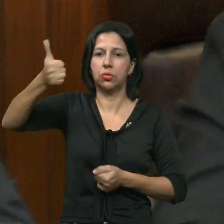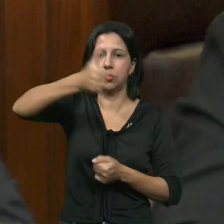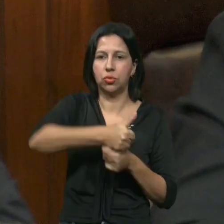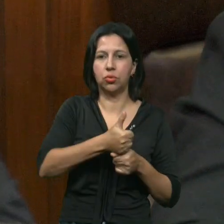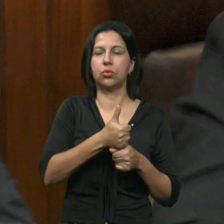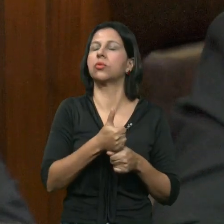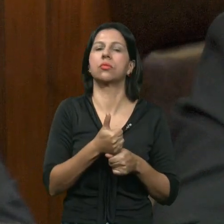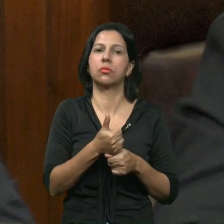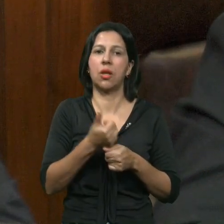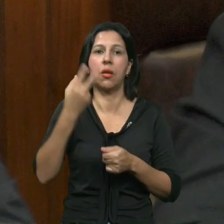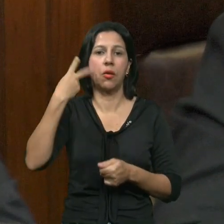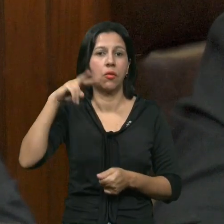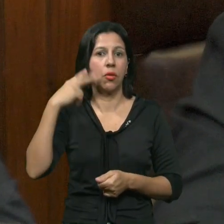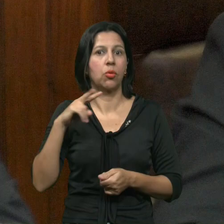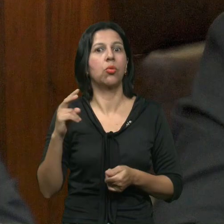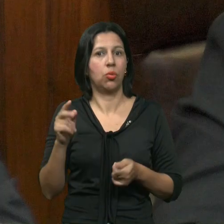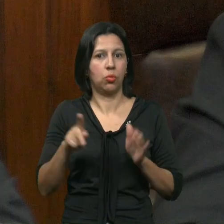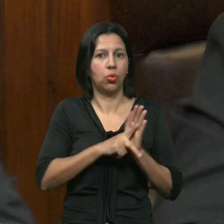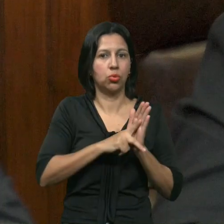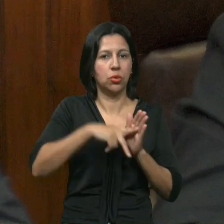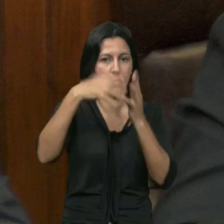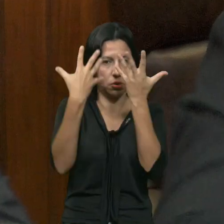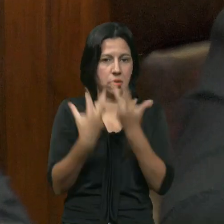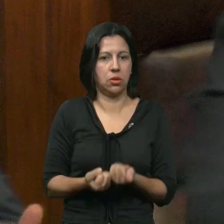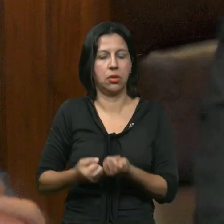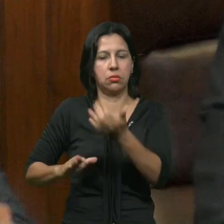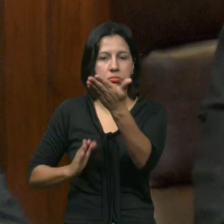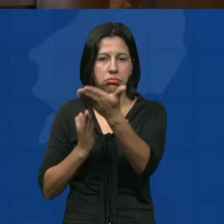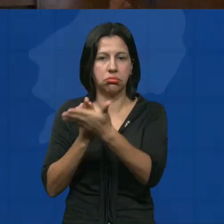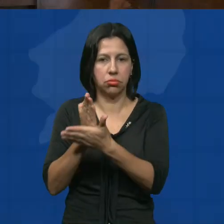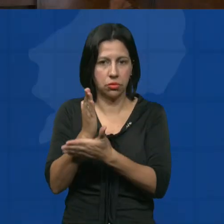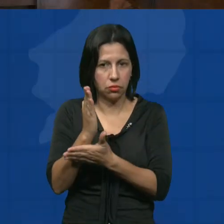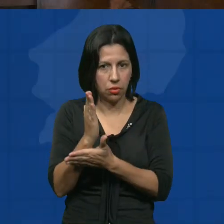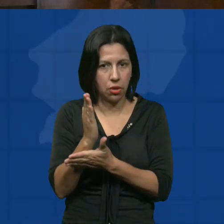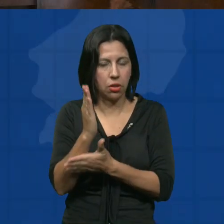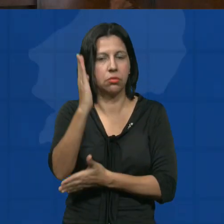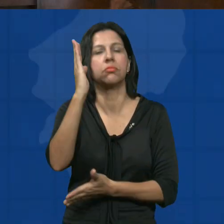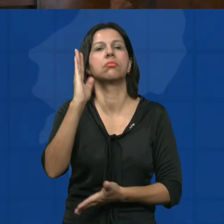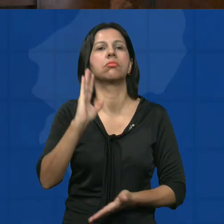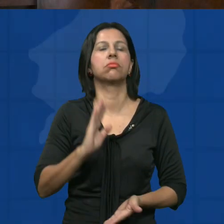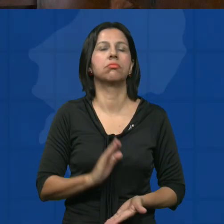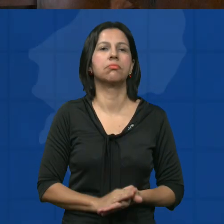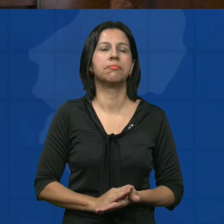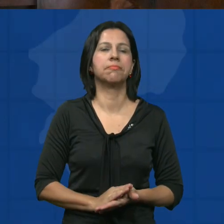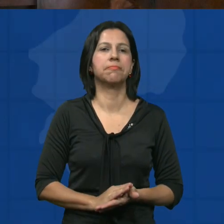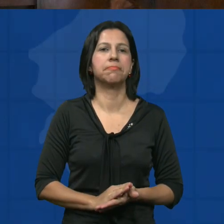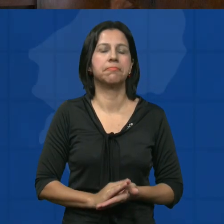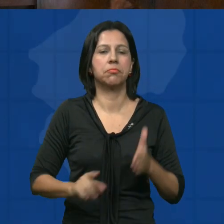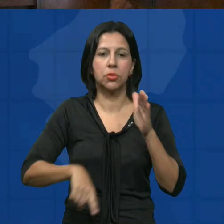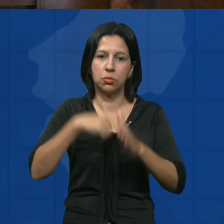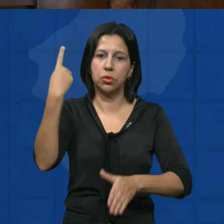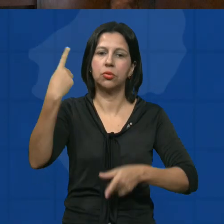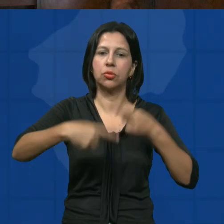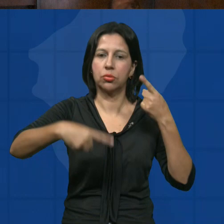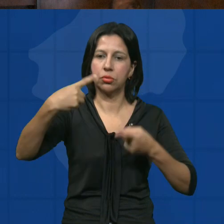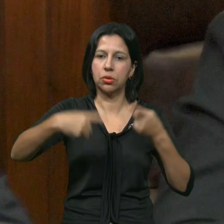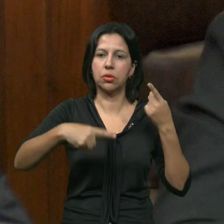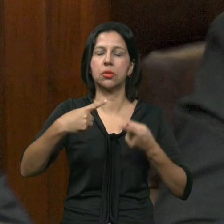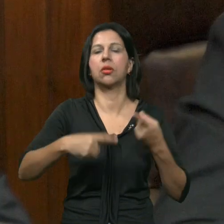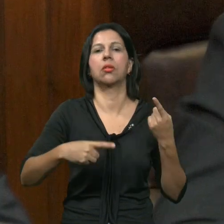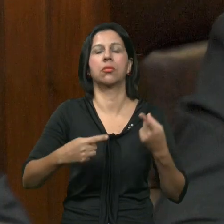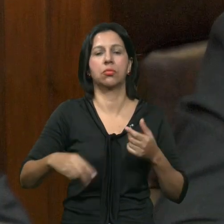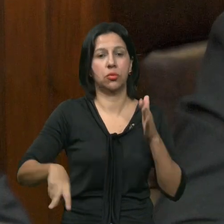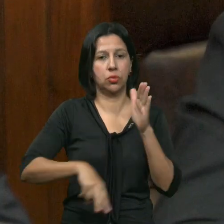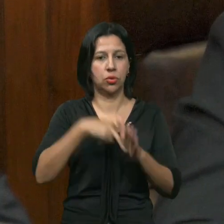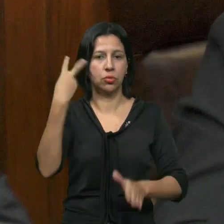Os vereadores que são favoráveis Ao projeto de lei complementar 23-2024 Permaneçam como se encontram Aprovada Aprovada a primeira discussão Conforme requerida e aprovada pelo plenário Está em